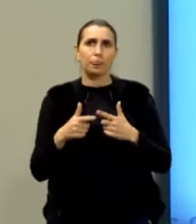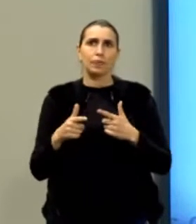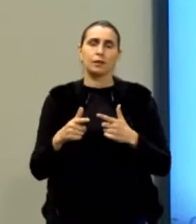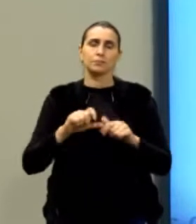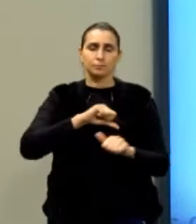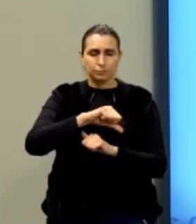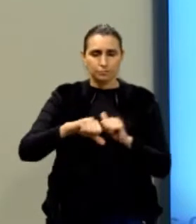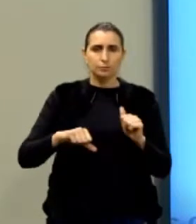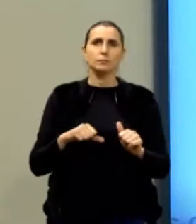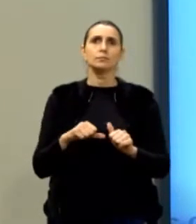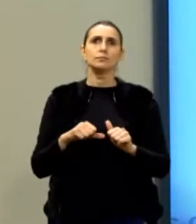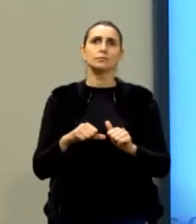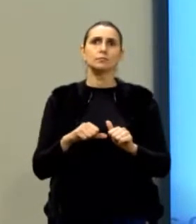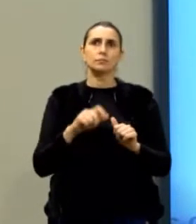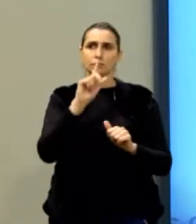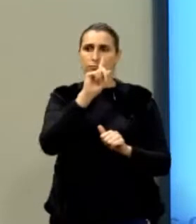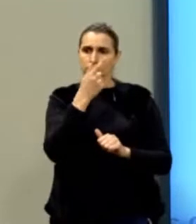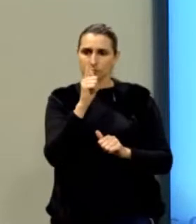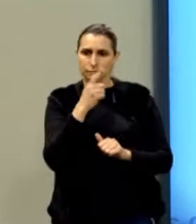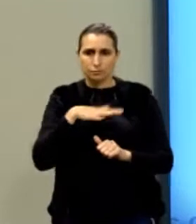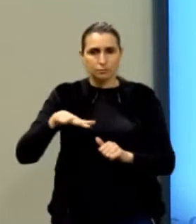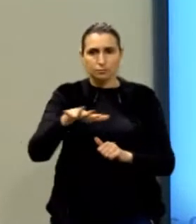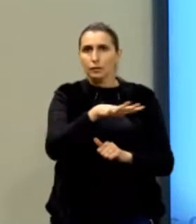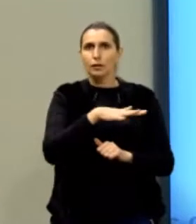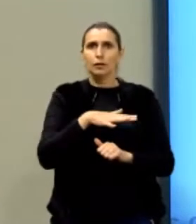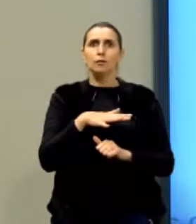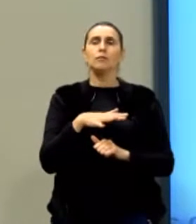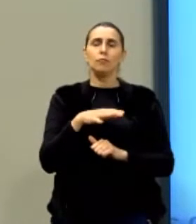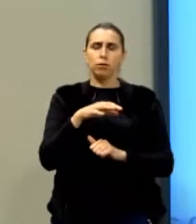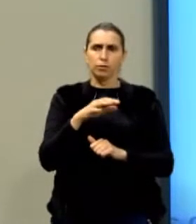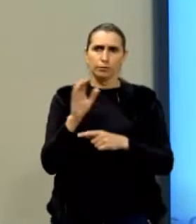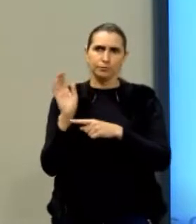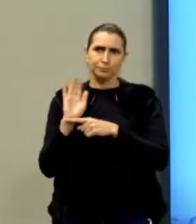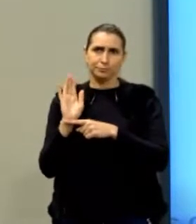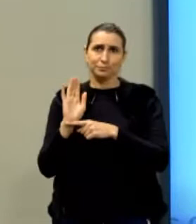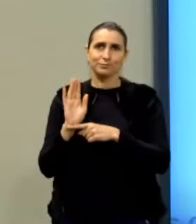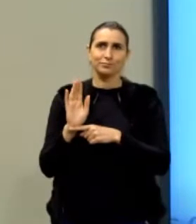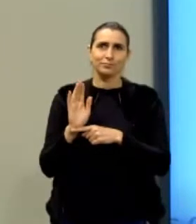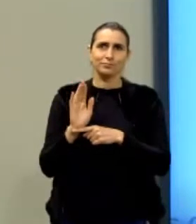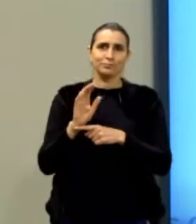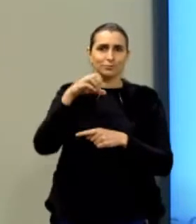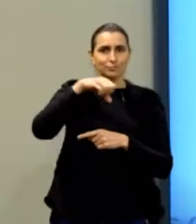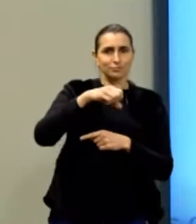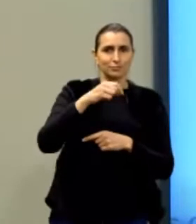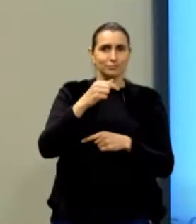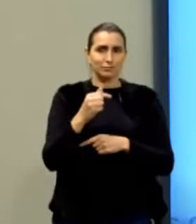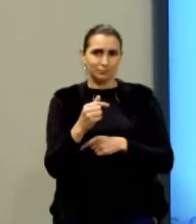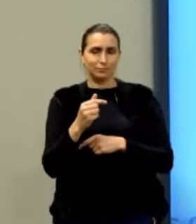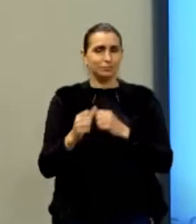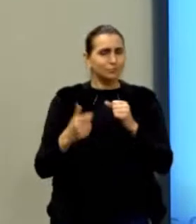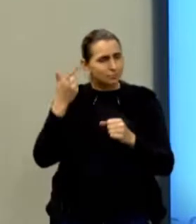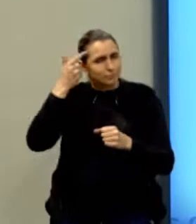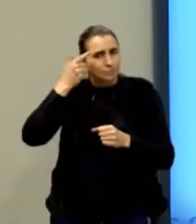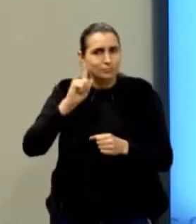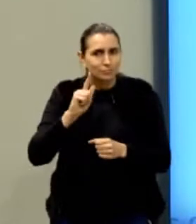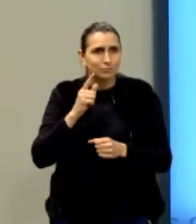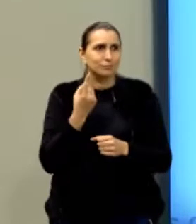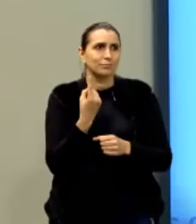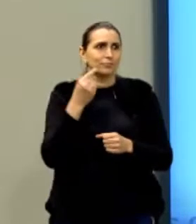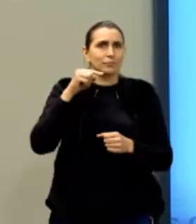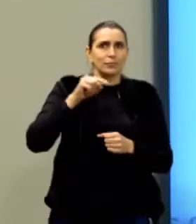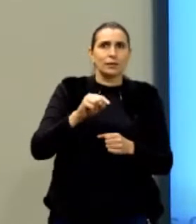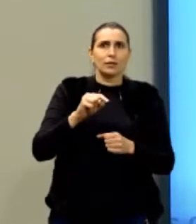alteraram a geografia do cinema. Em 97, chegamos a pouco mais de mil